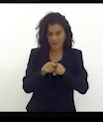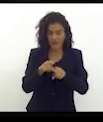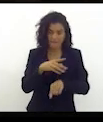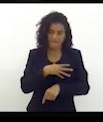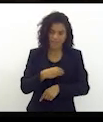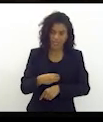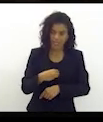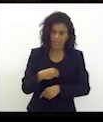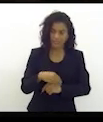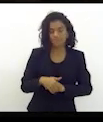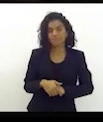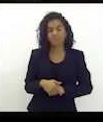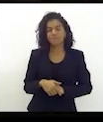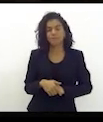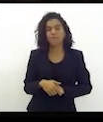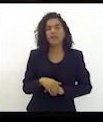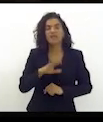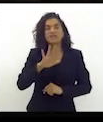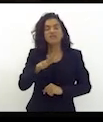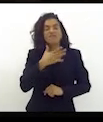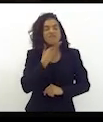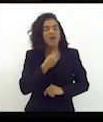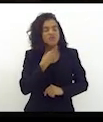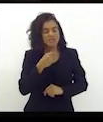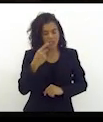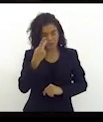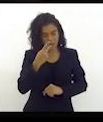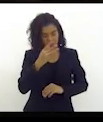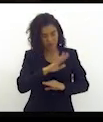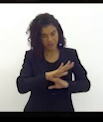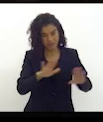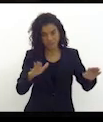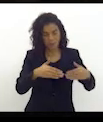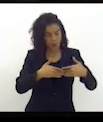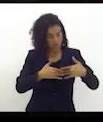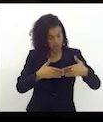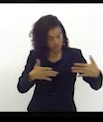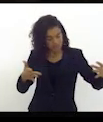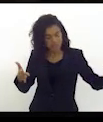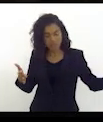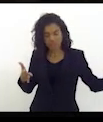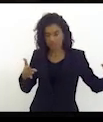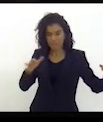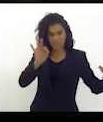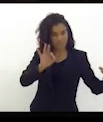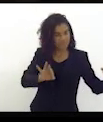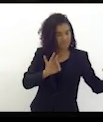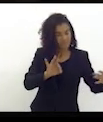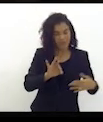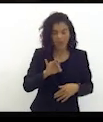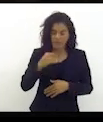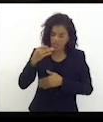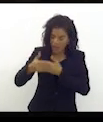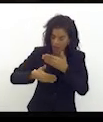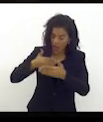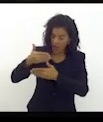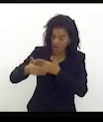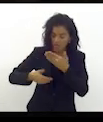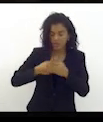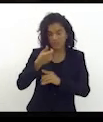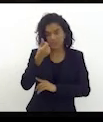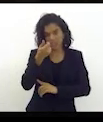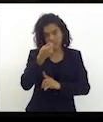e sem qualquer demagogia política eu faço de coração aberto porque é exatamente aquilo que ao longo dos últimos seis